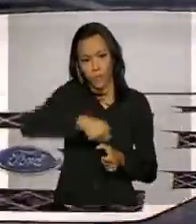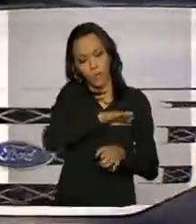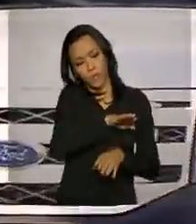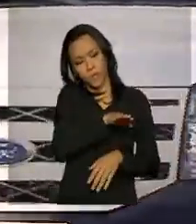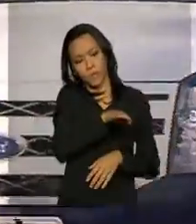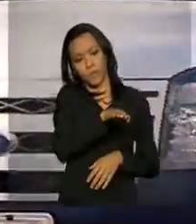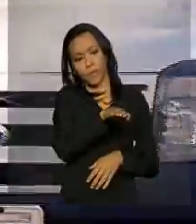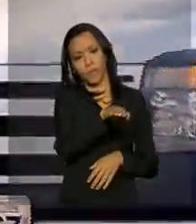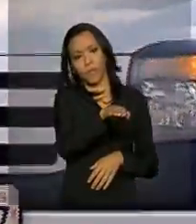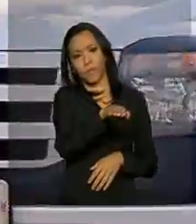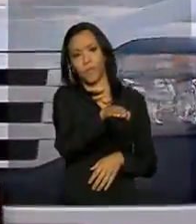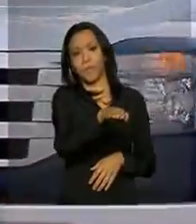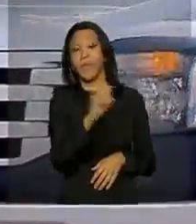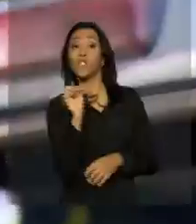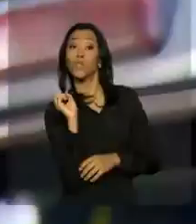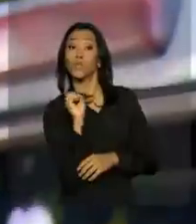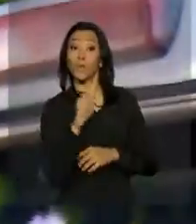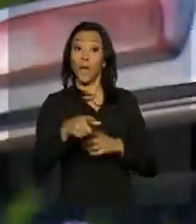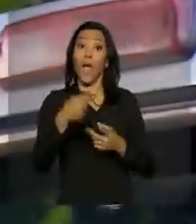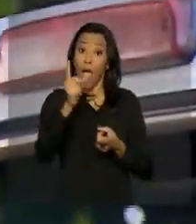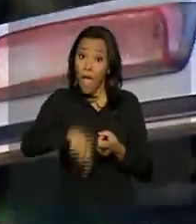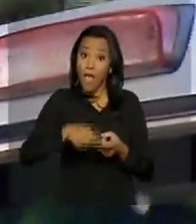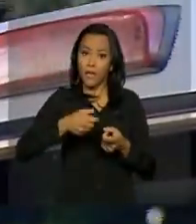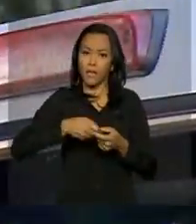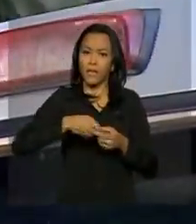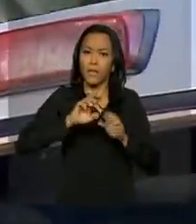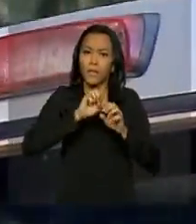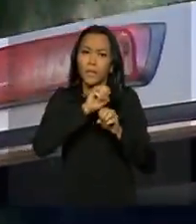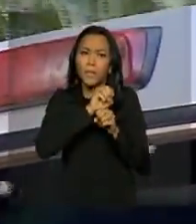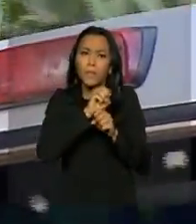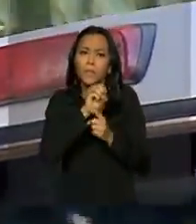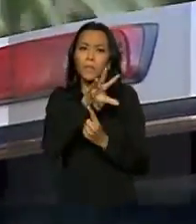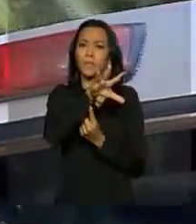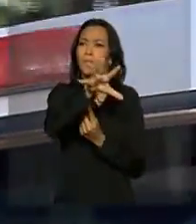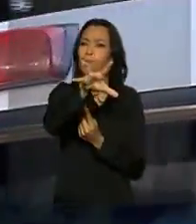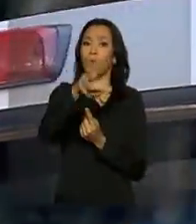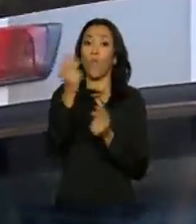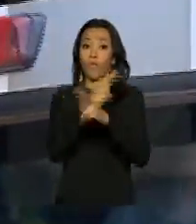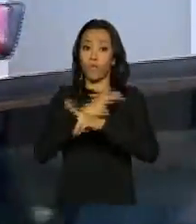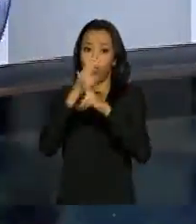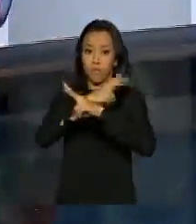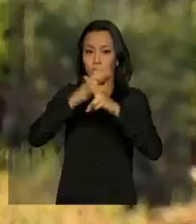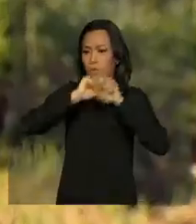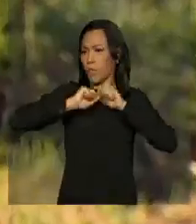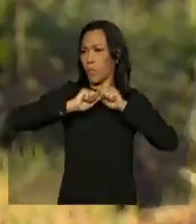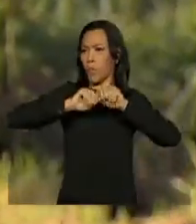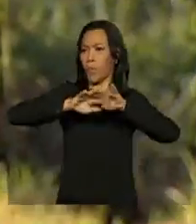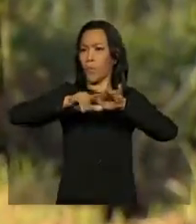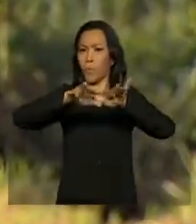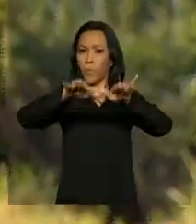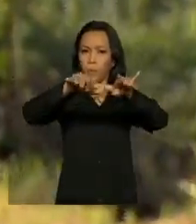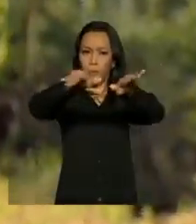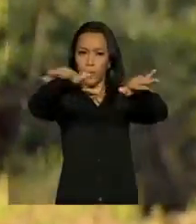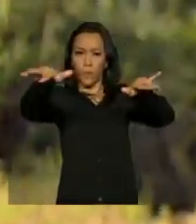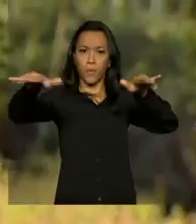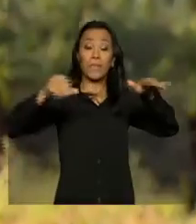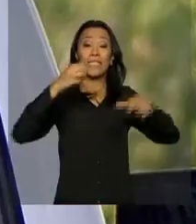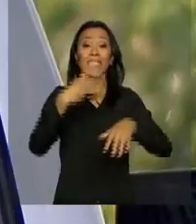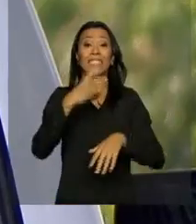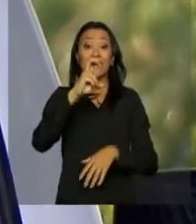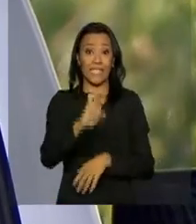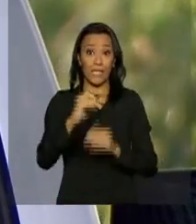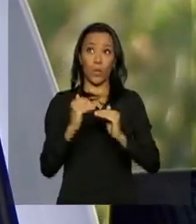pulveriza no ambiente um inseticida que, dependendo das condições do vento, pode atingir uma altura de 35 metros